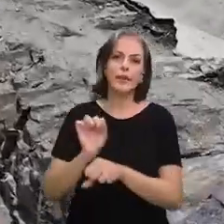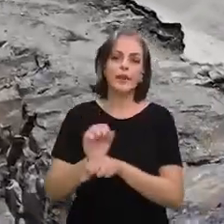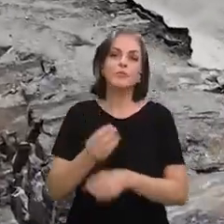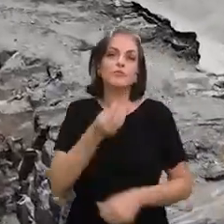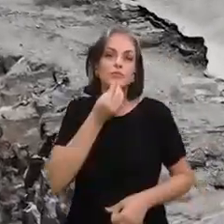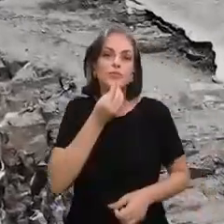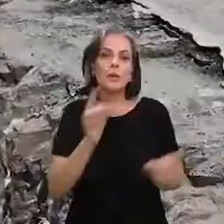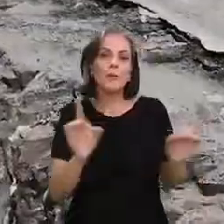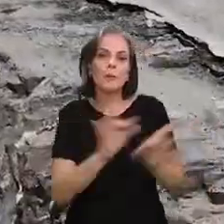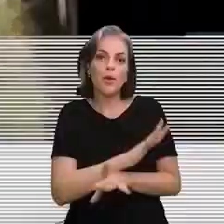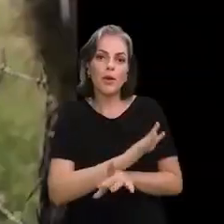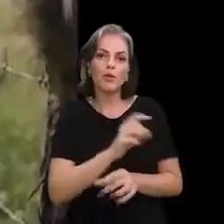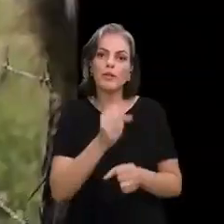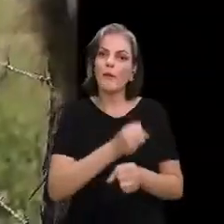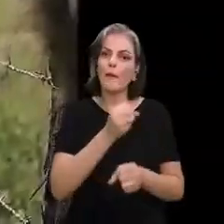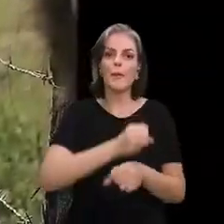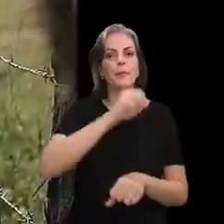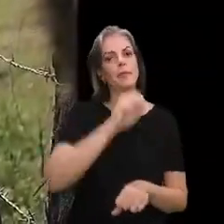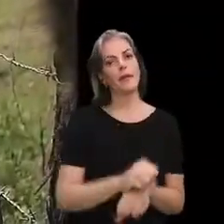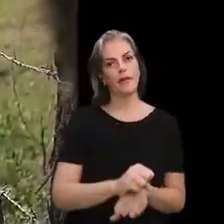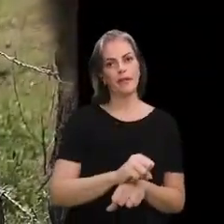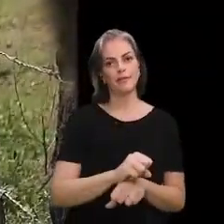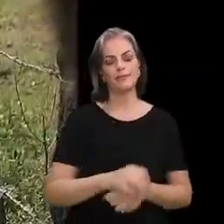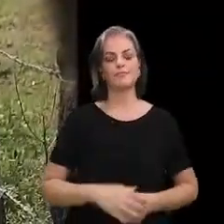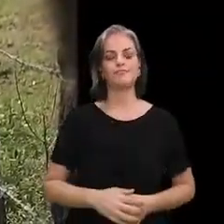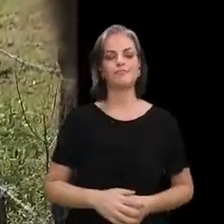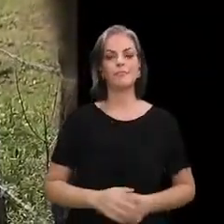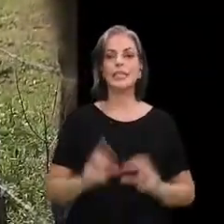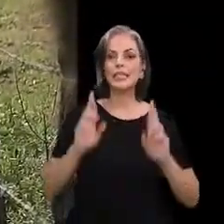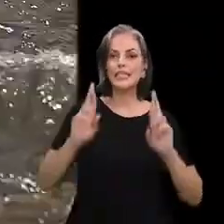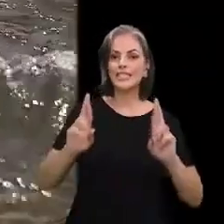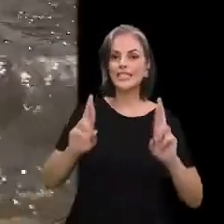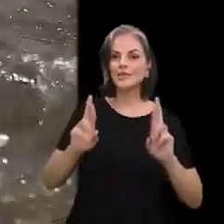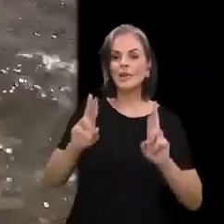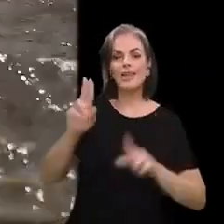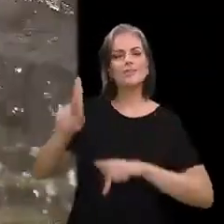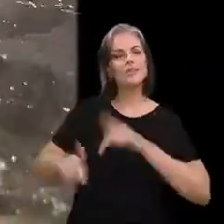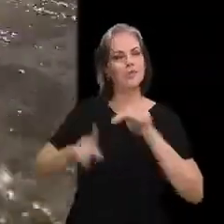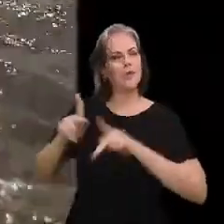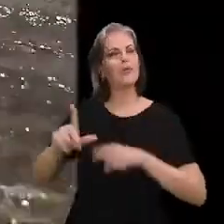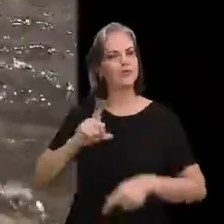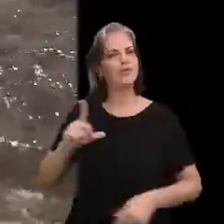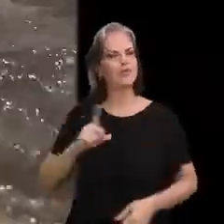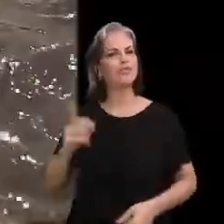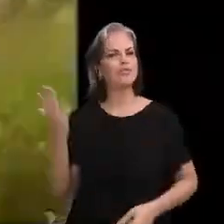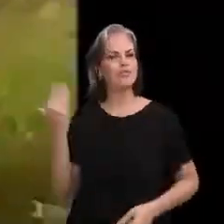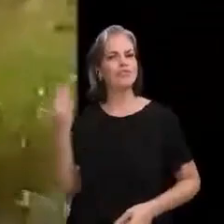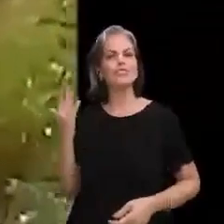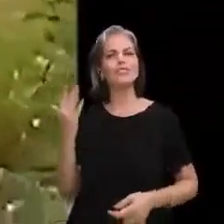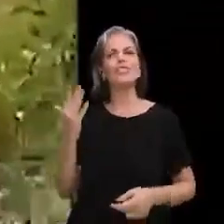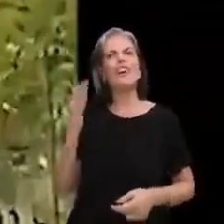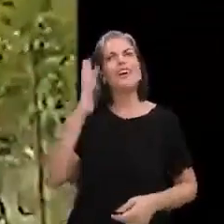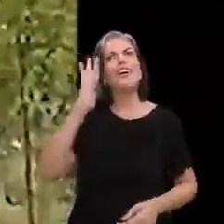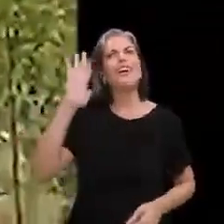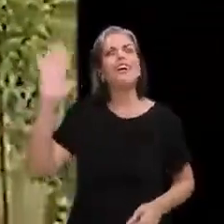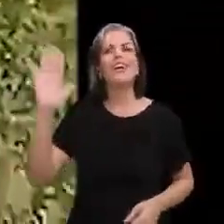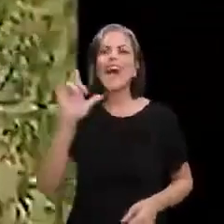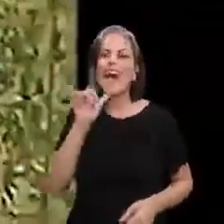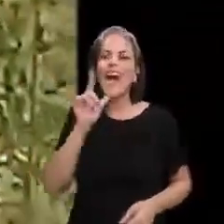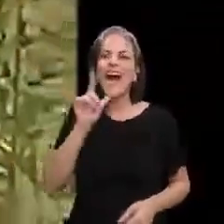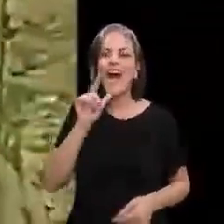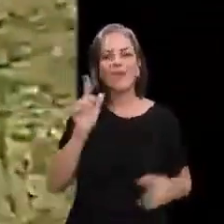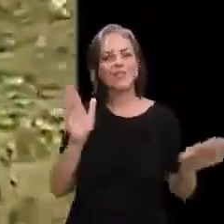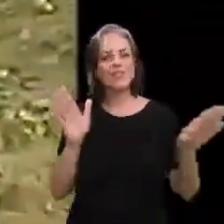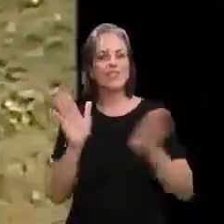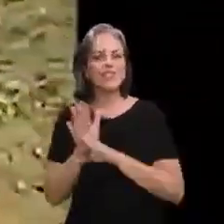pronta, parou. A esperança se espalhou pelo sertão. A água escorreria por aqui, entre paredes de concreto.